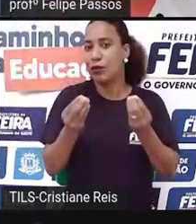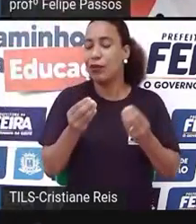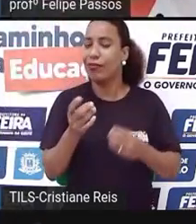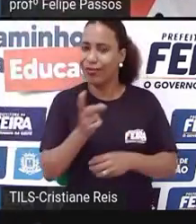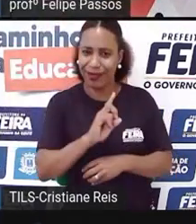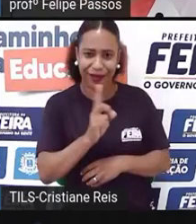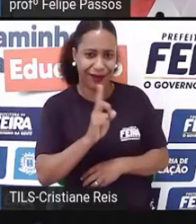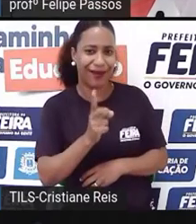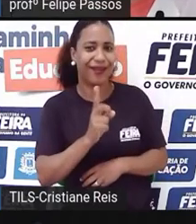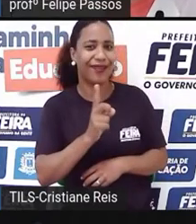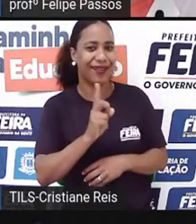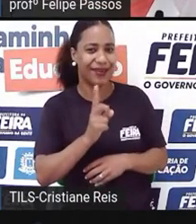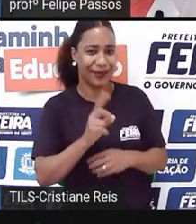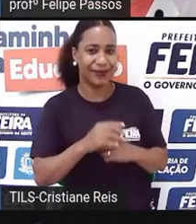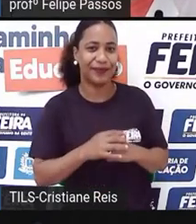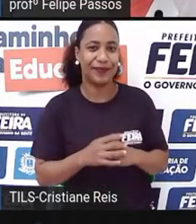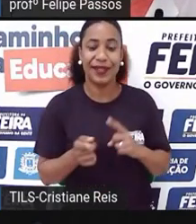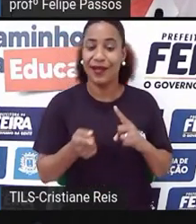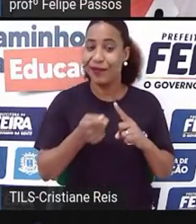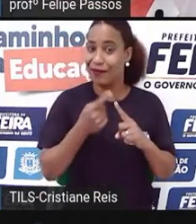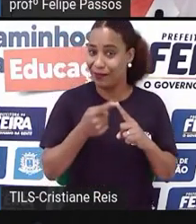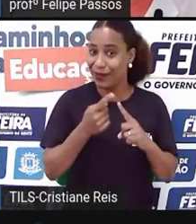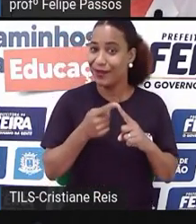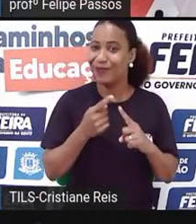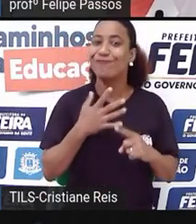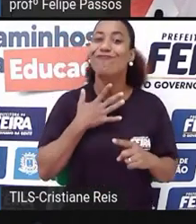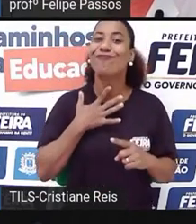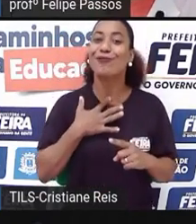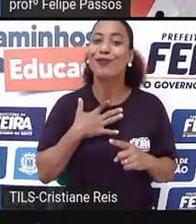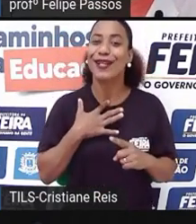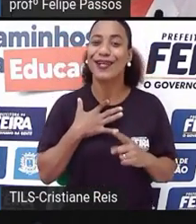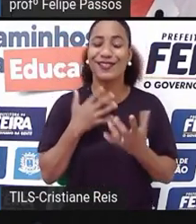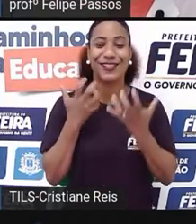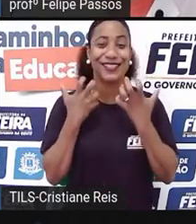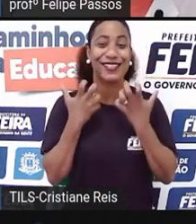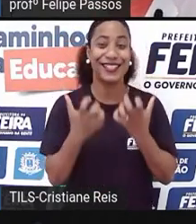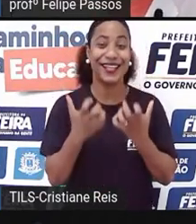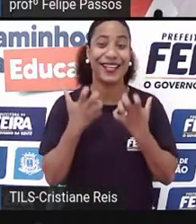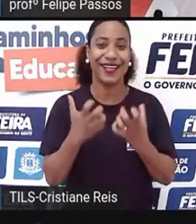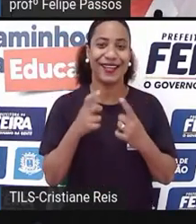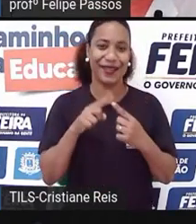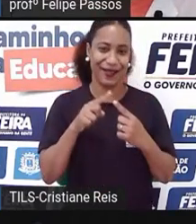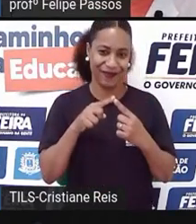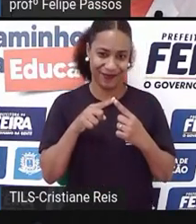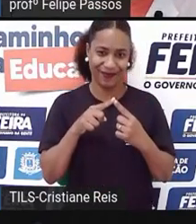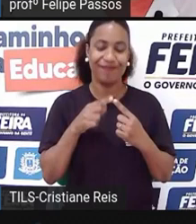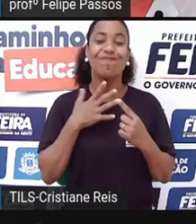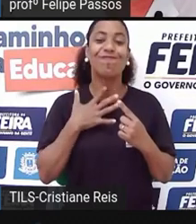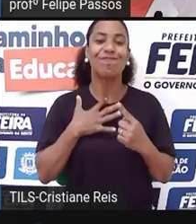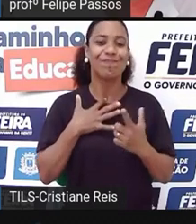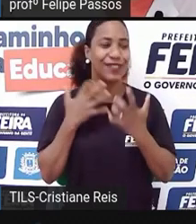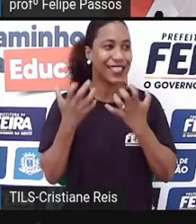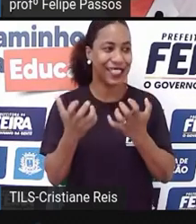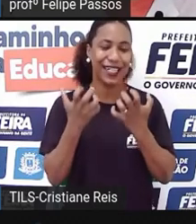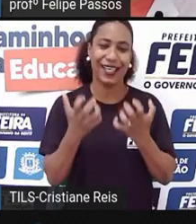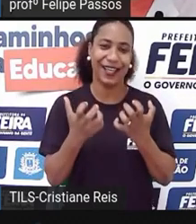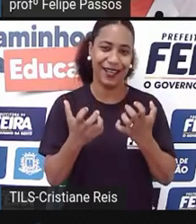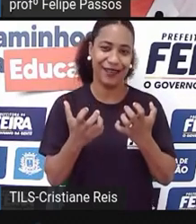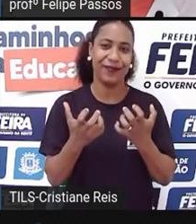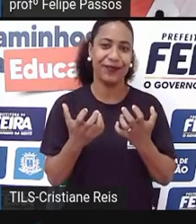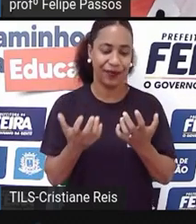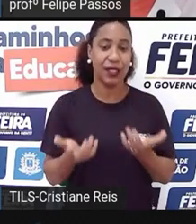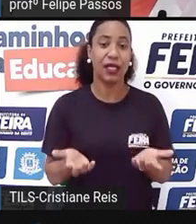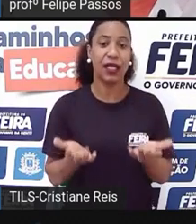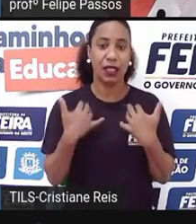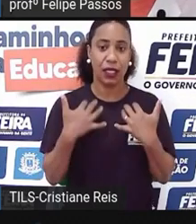nenhuma. Bom, primeiro precisa ver o desejo. Então, desejo, a motivação, como eu disse, seja o